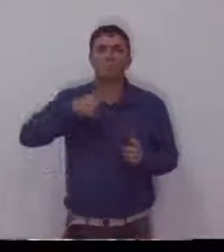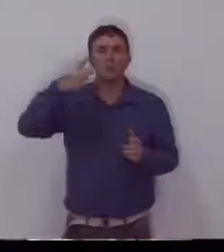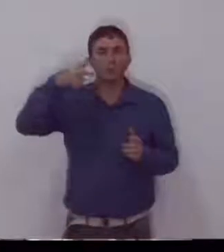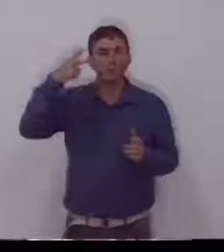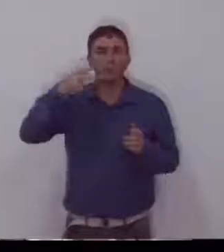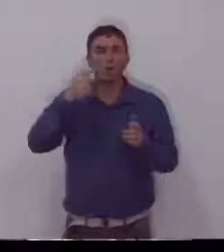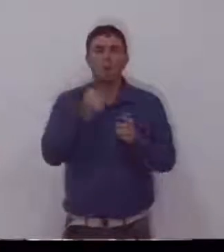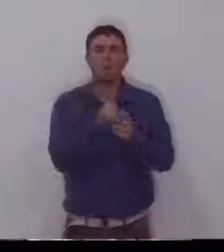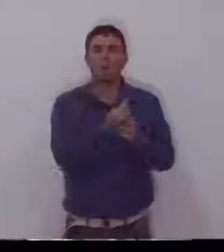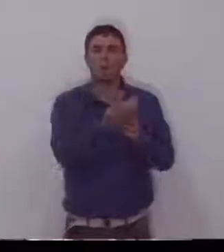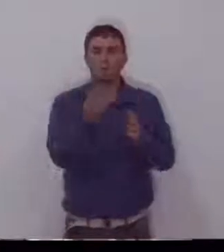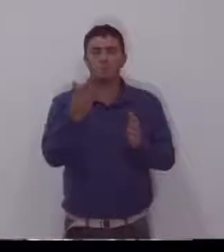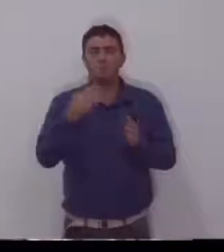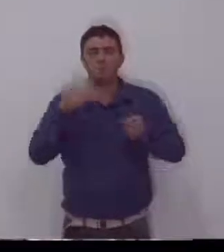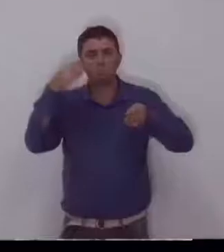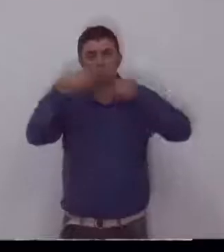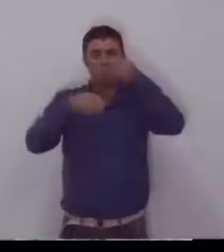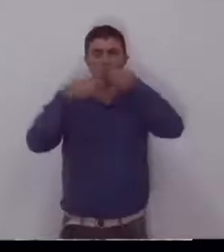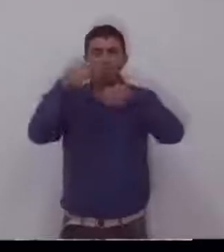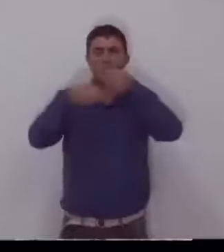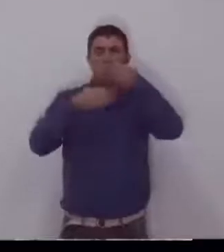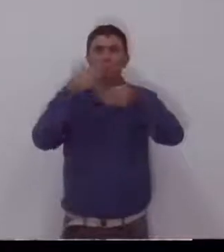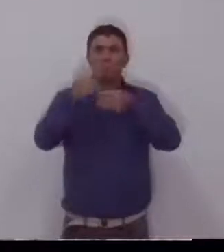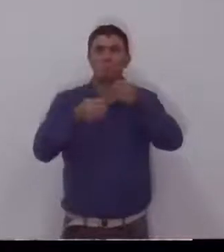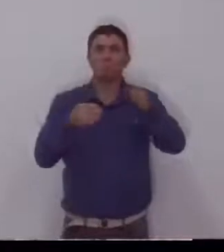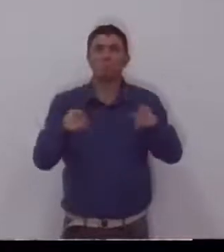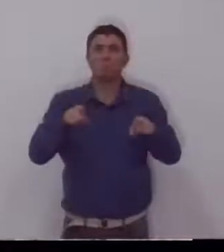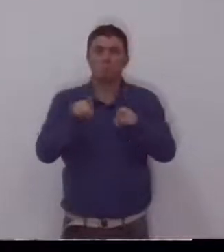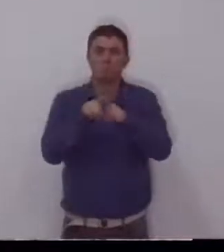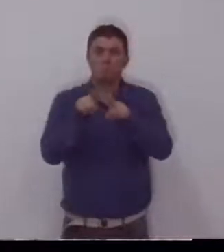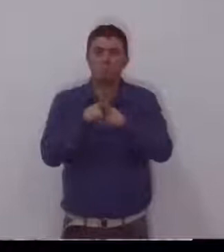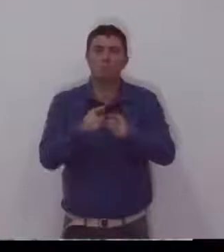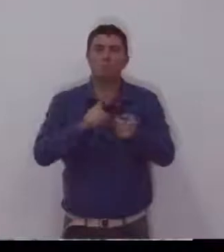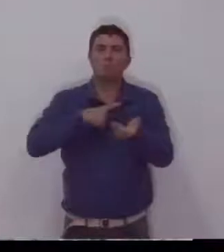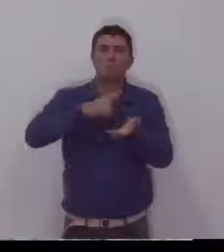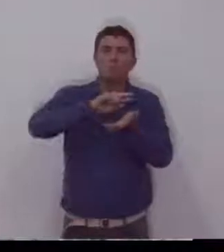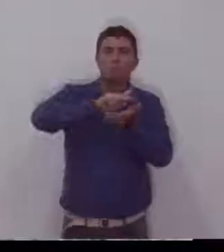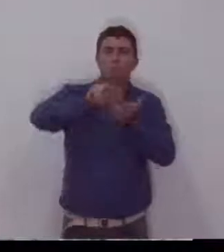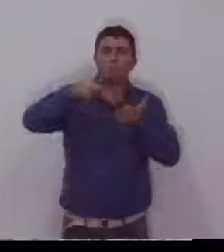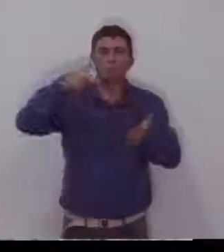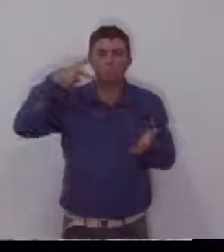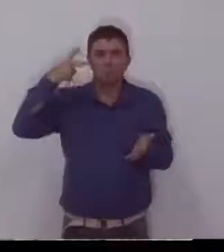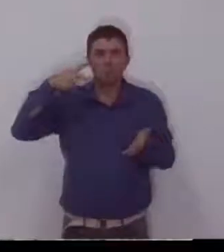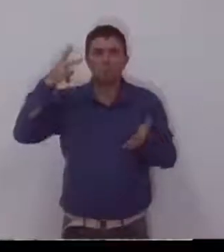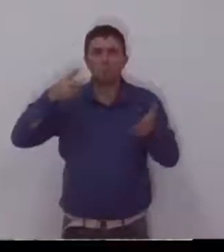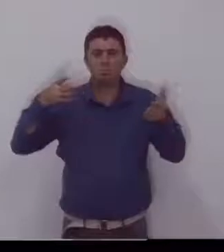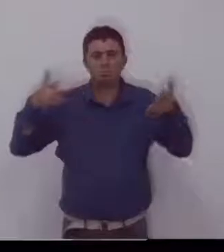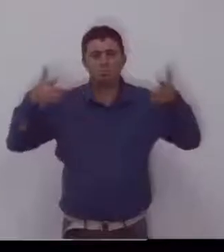o Florentino, o presidente Edu, Marcos Ferraz, o Nil Ramos, o Macaxeira,